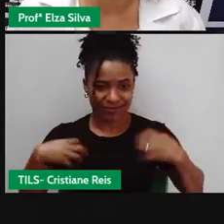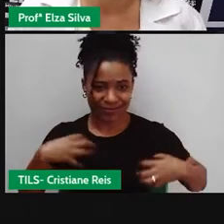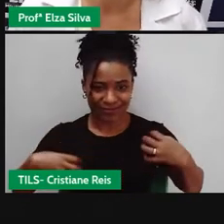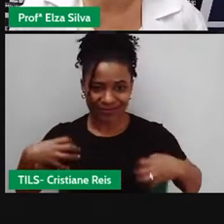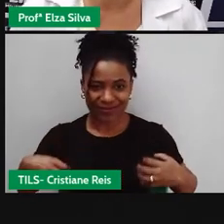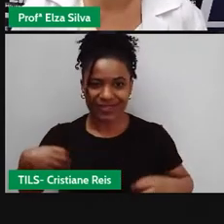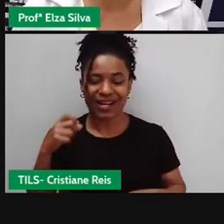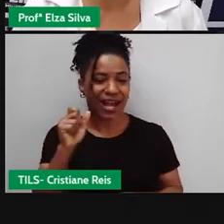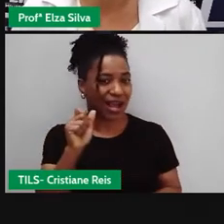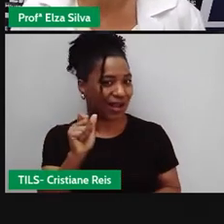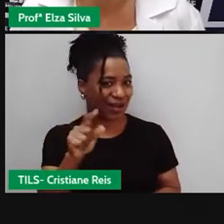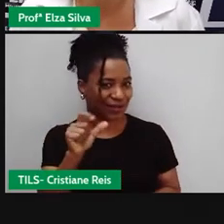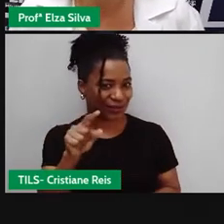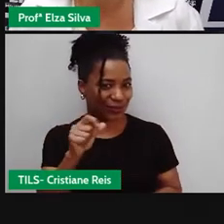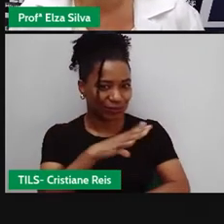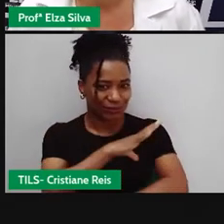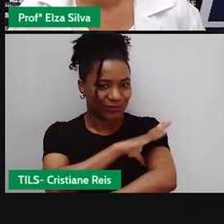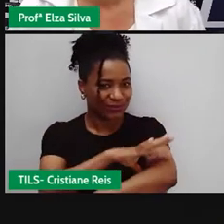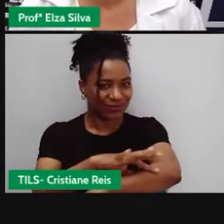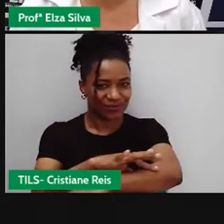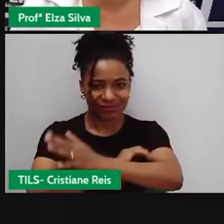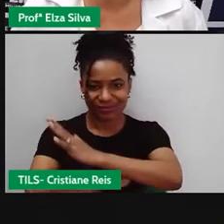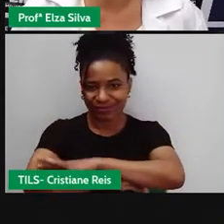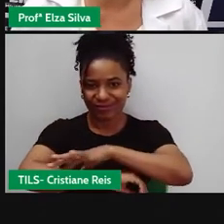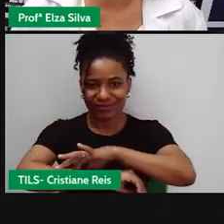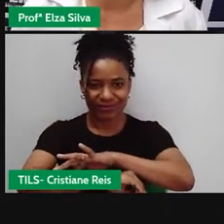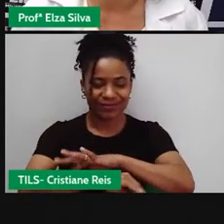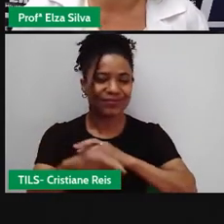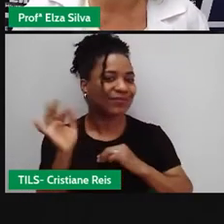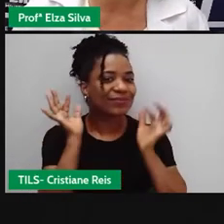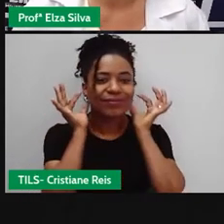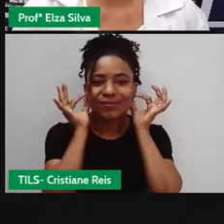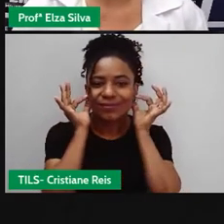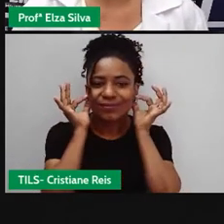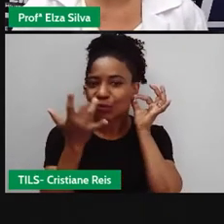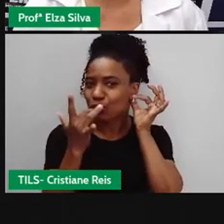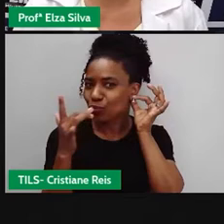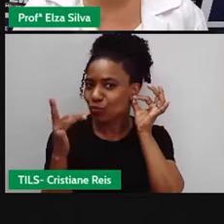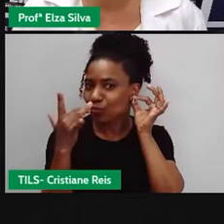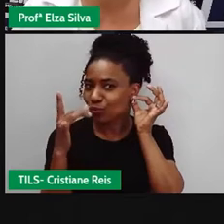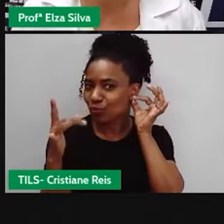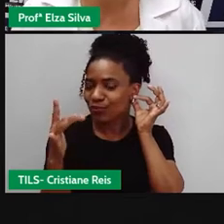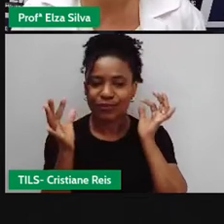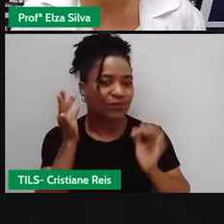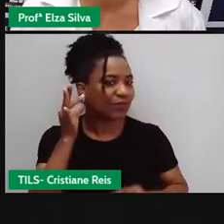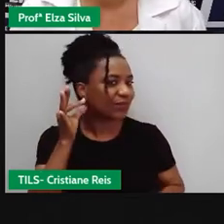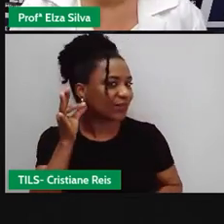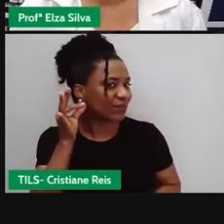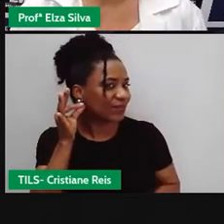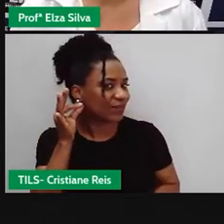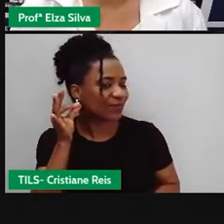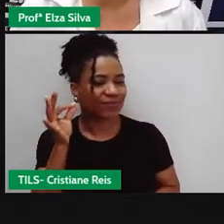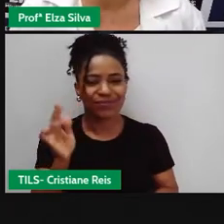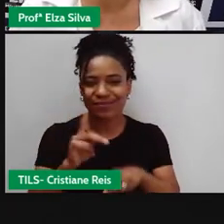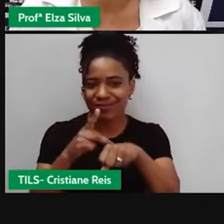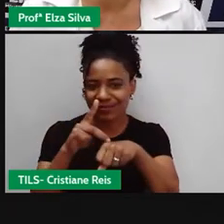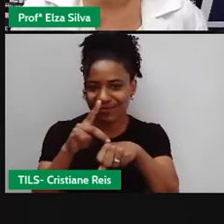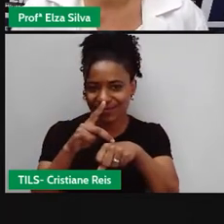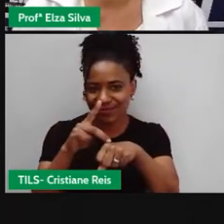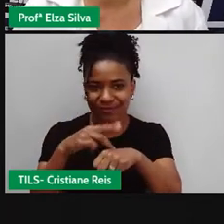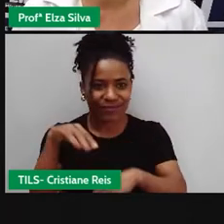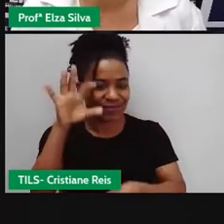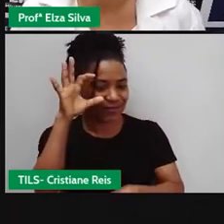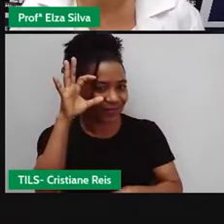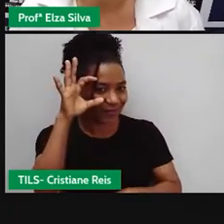azul de mangas compridas, brincos dourados com pedra preta, uso óculos